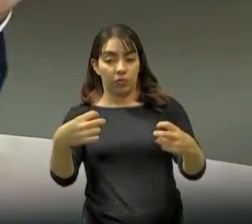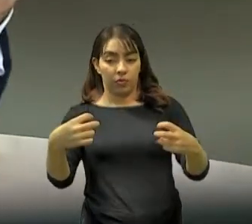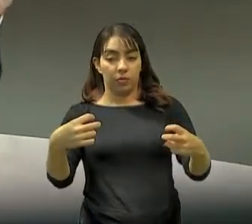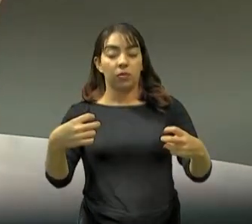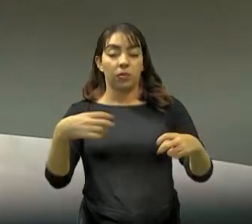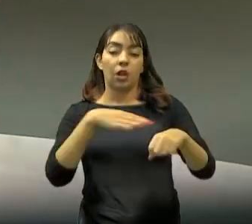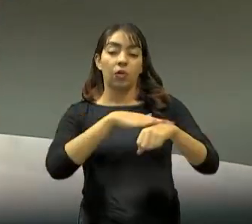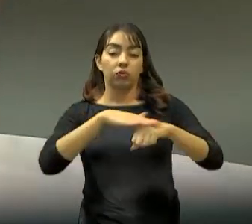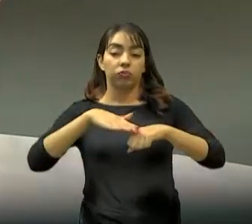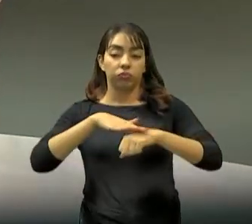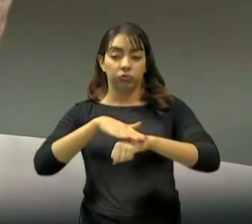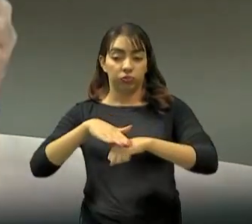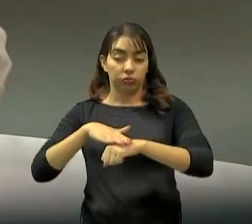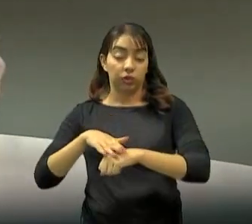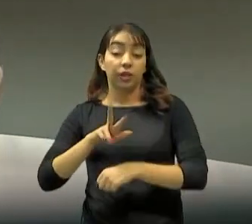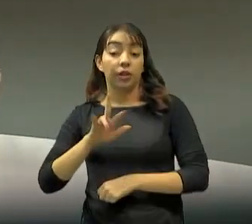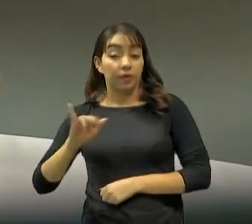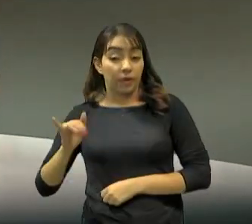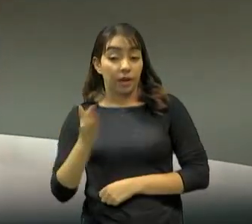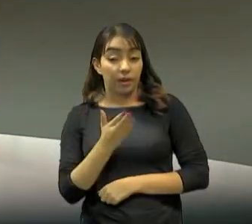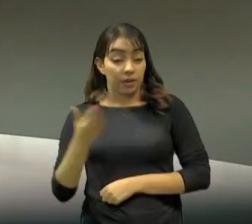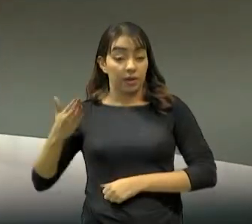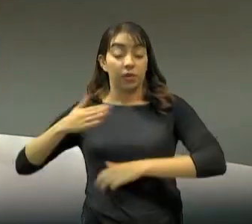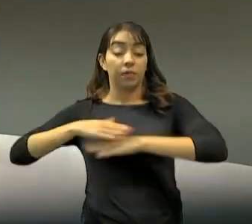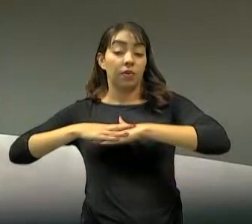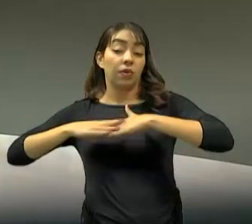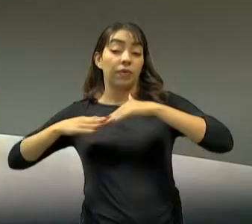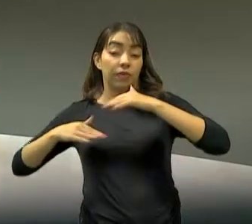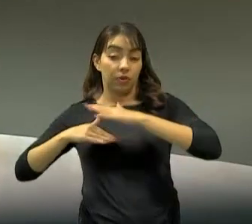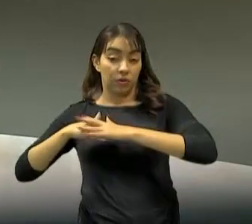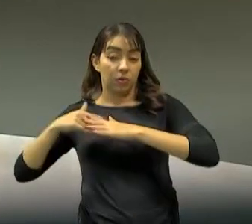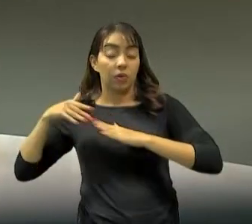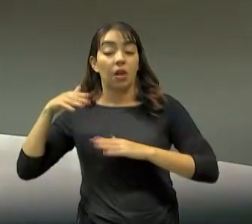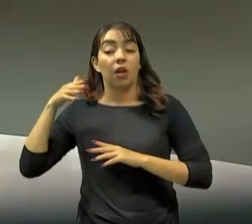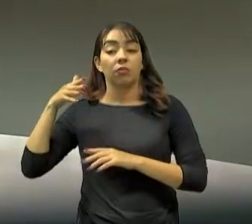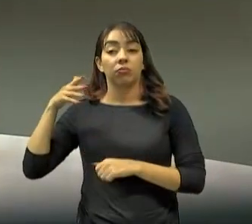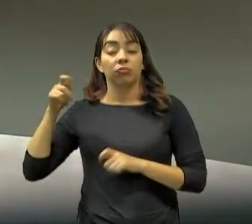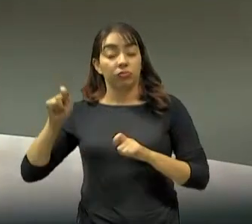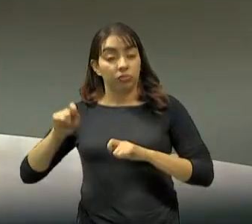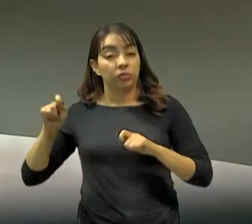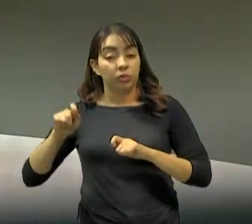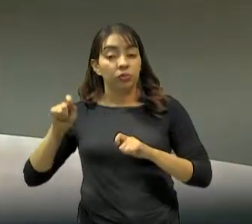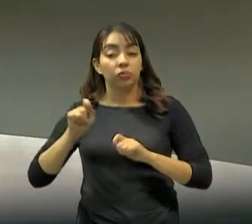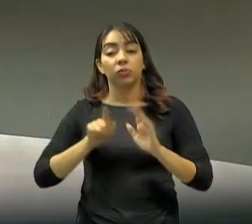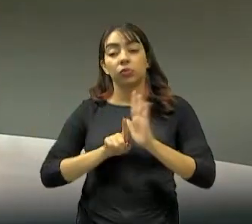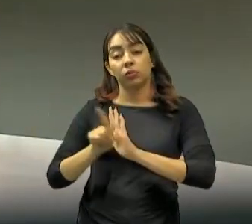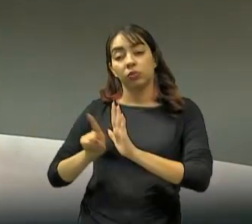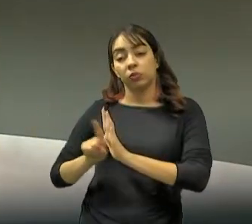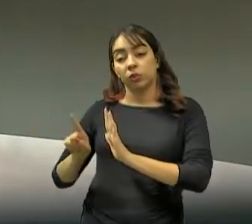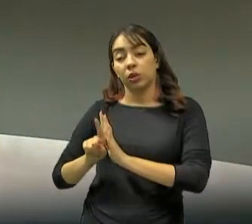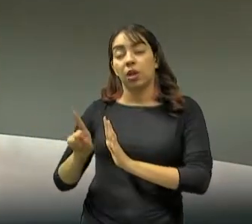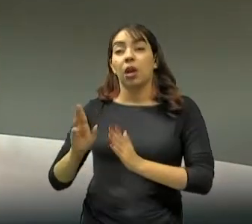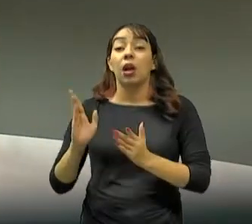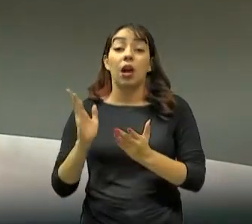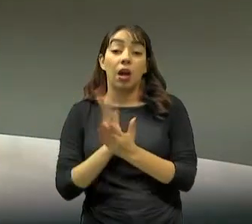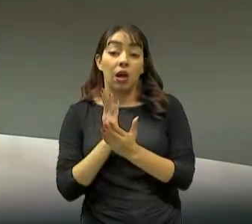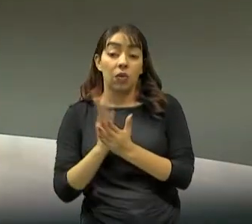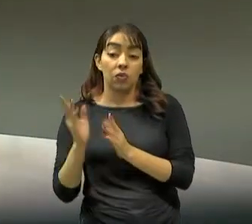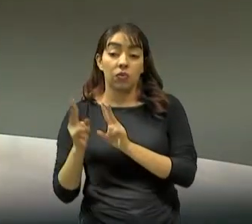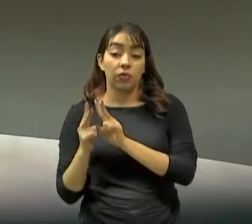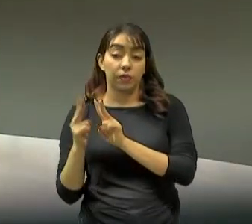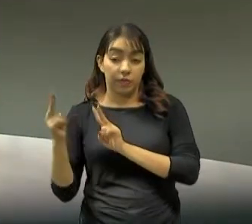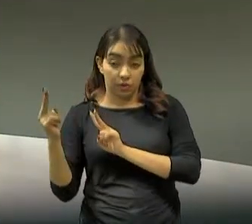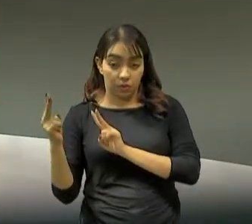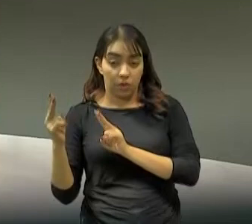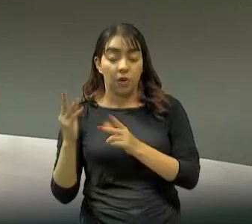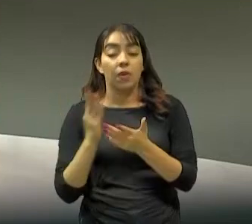estes profissionais que contribuíram, né, ou seja, com este livro, né, ou seja, alguns estão à distância, né, e os outros que